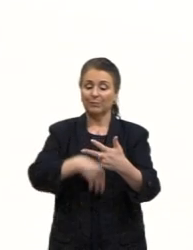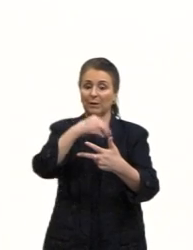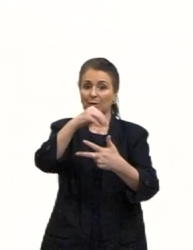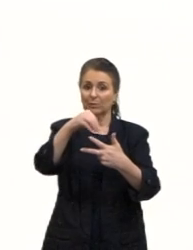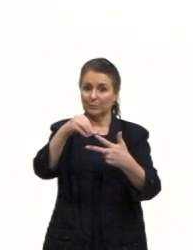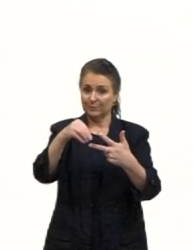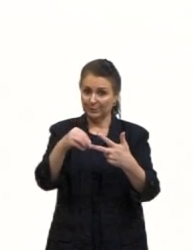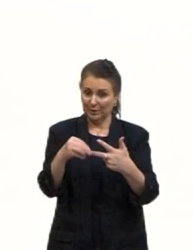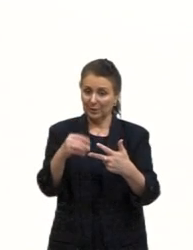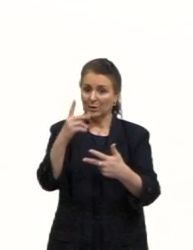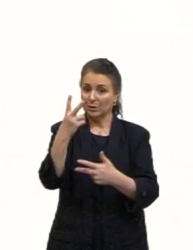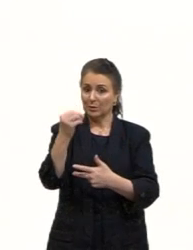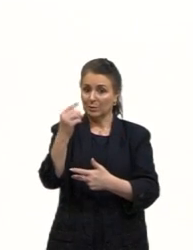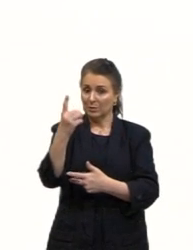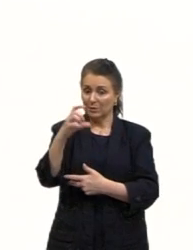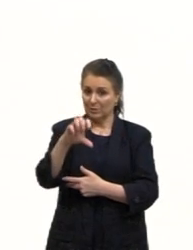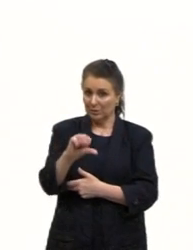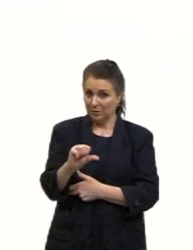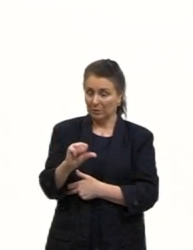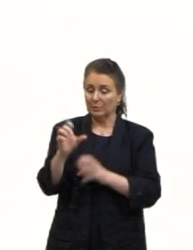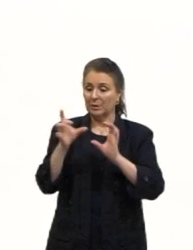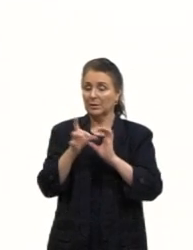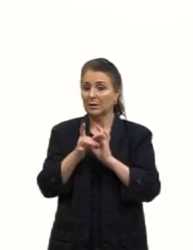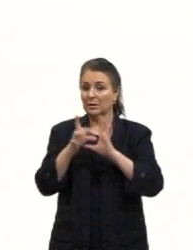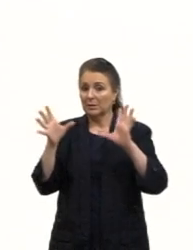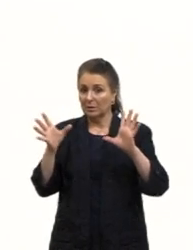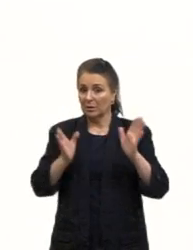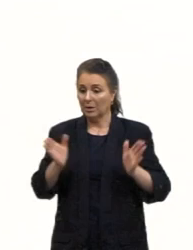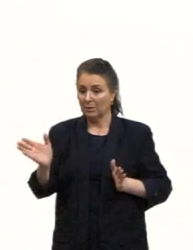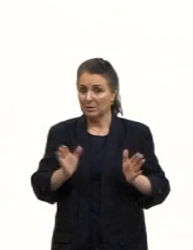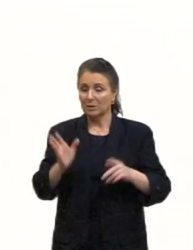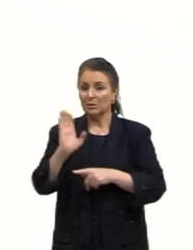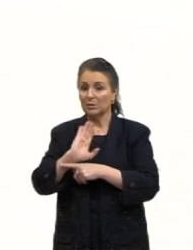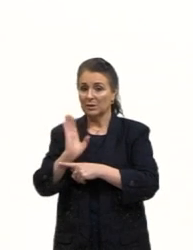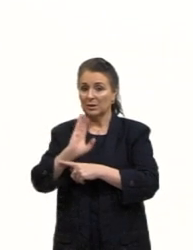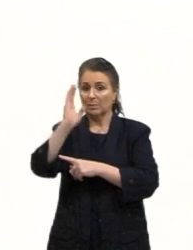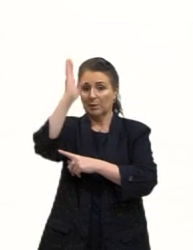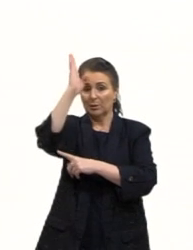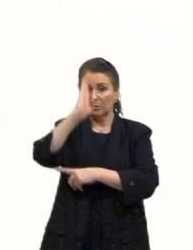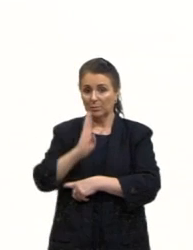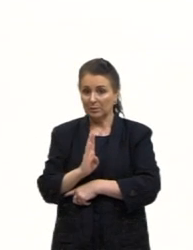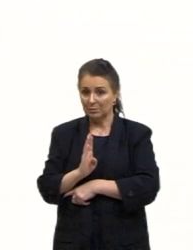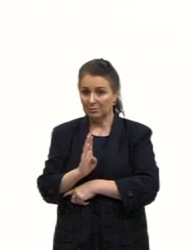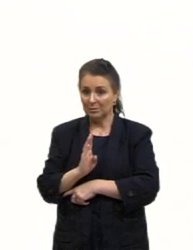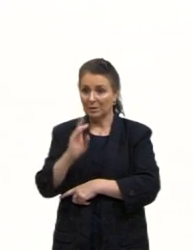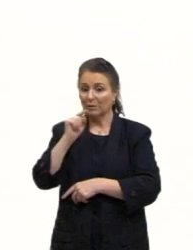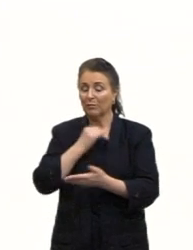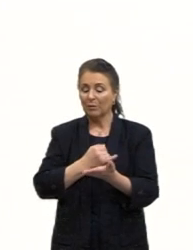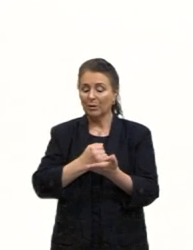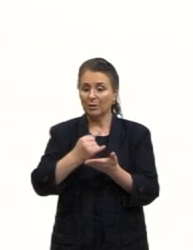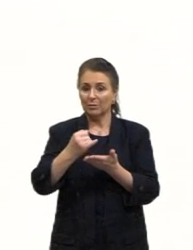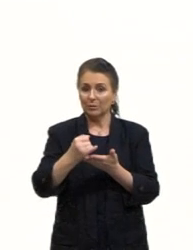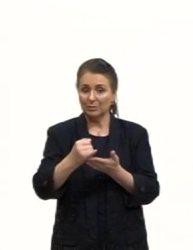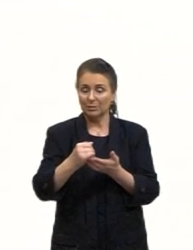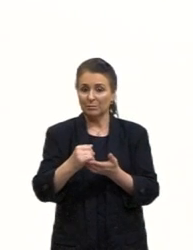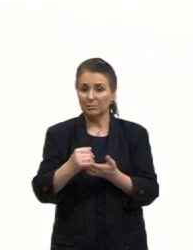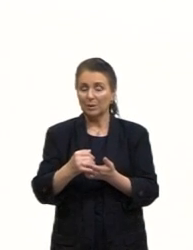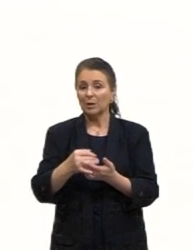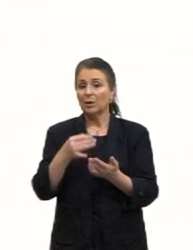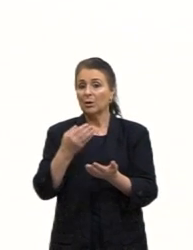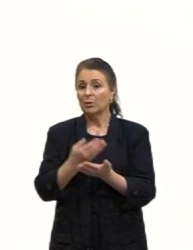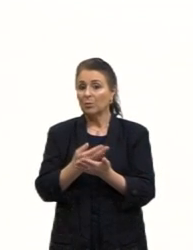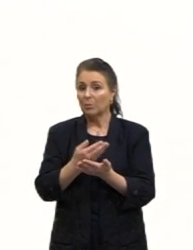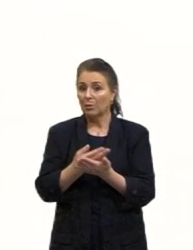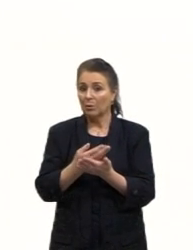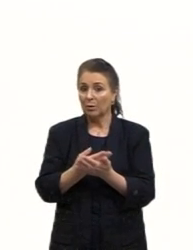com essa temática de democratização do acesso ao cinema no Brasil essa foi a introdução que nós trabalhamos no aulão parte